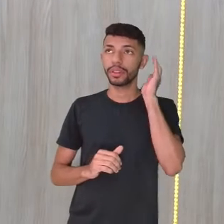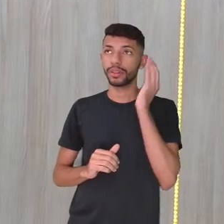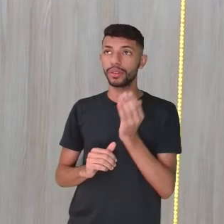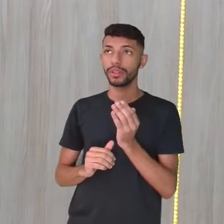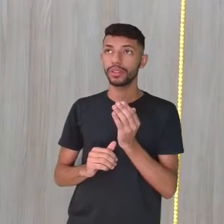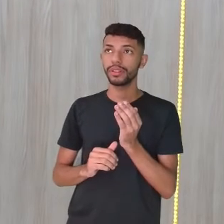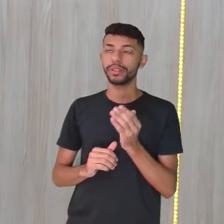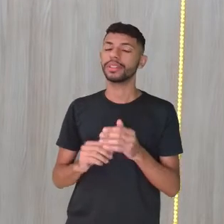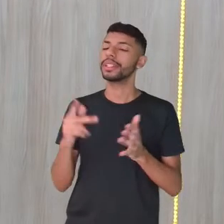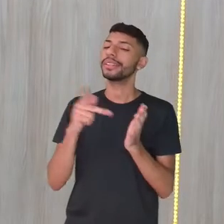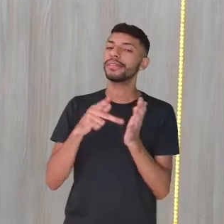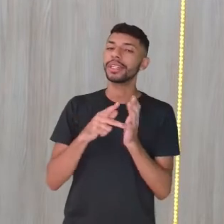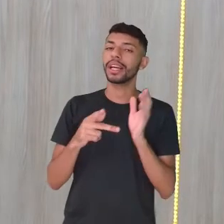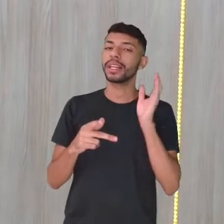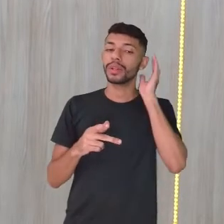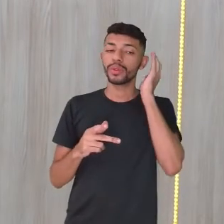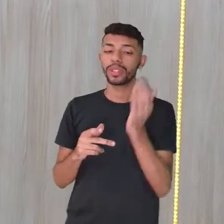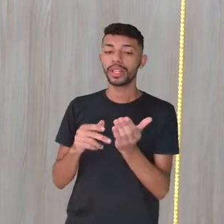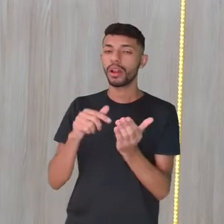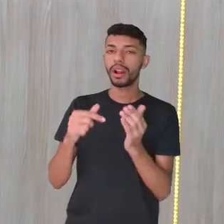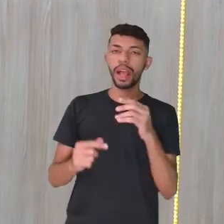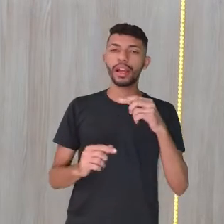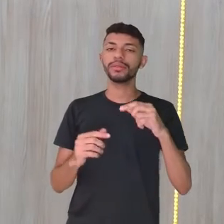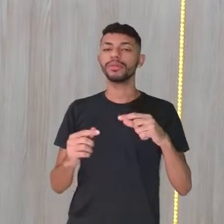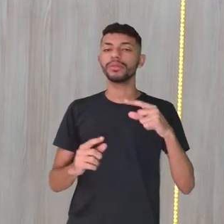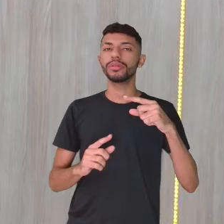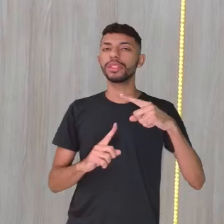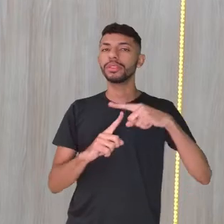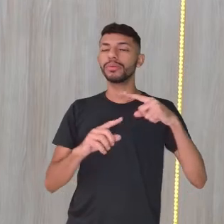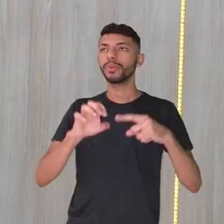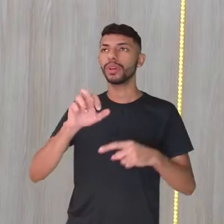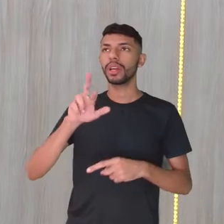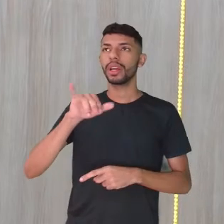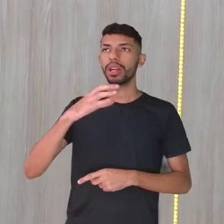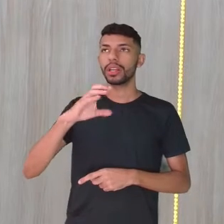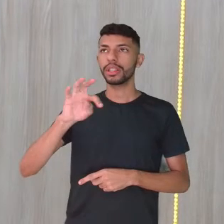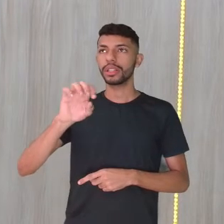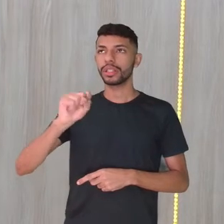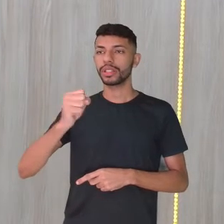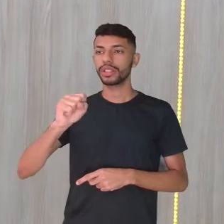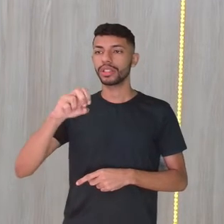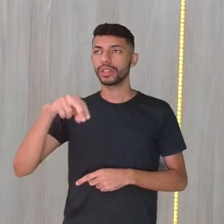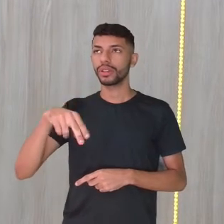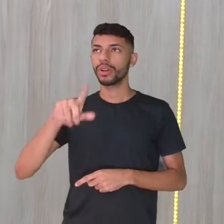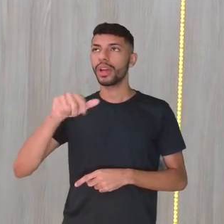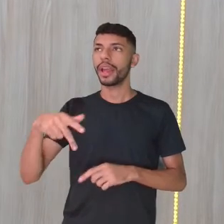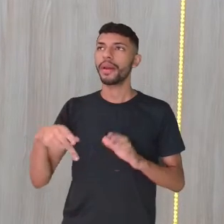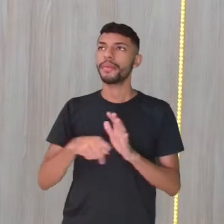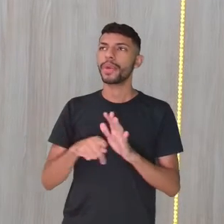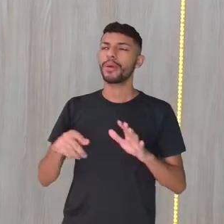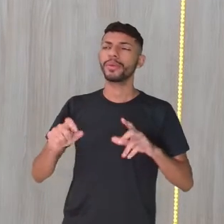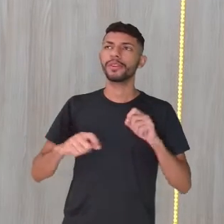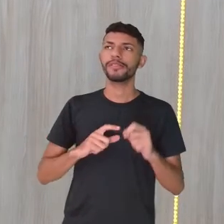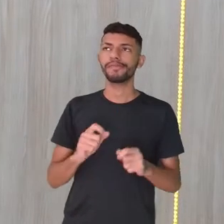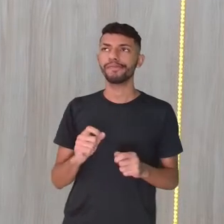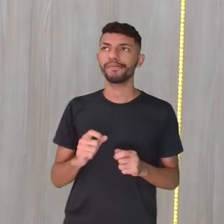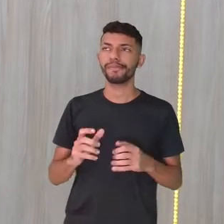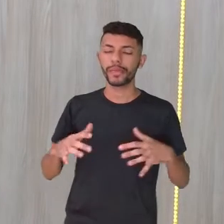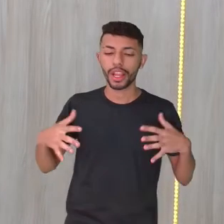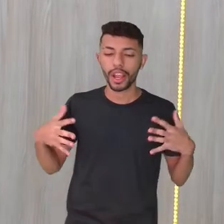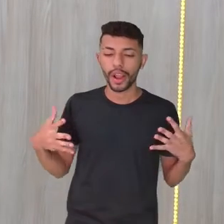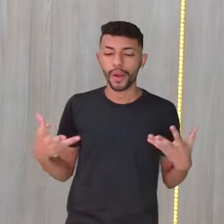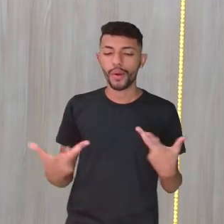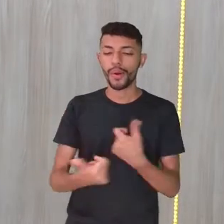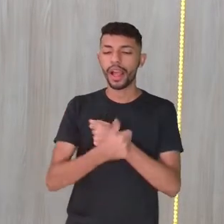Ericsson, você, qualidade, a melhor qualidade possível. Então, vamos